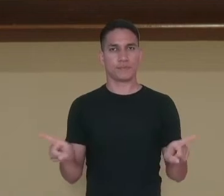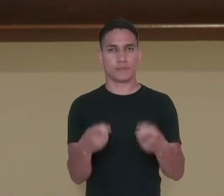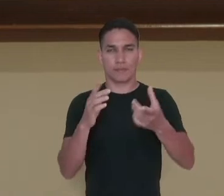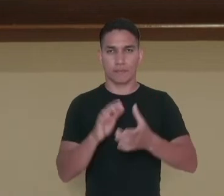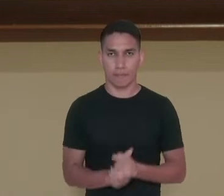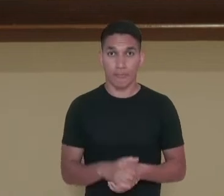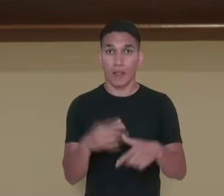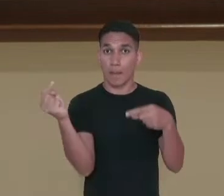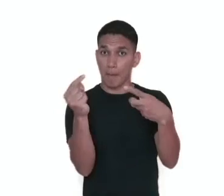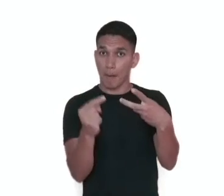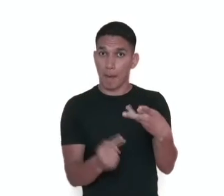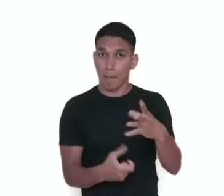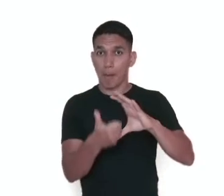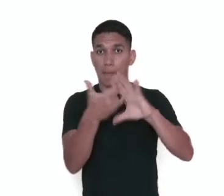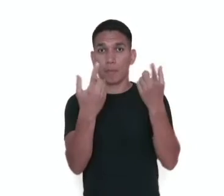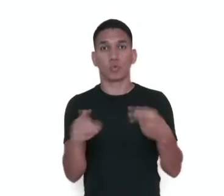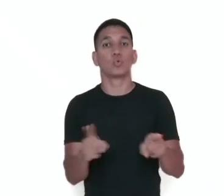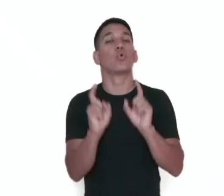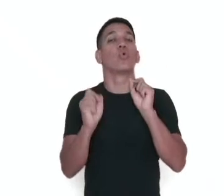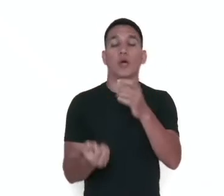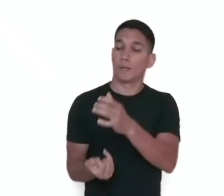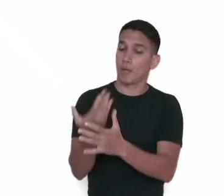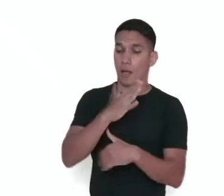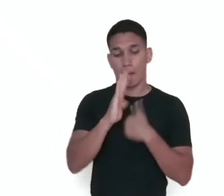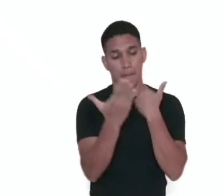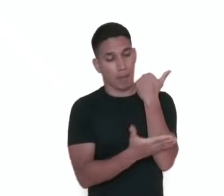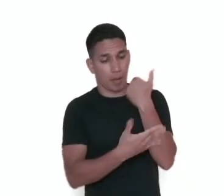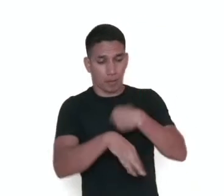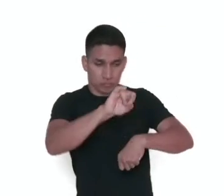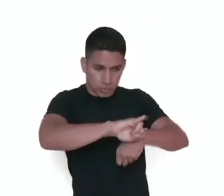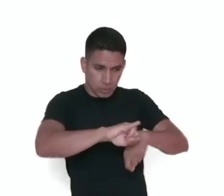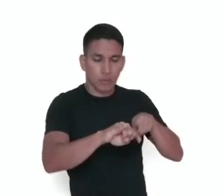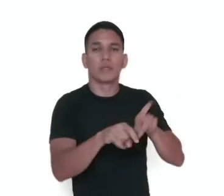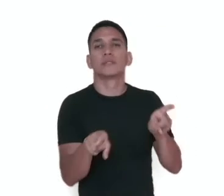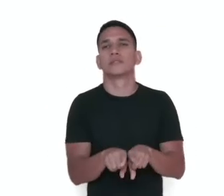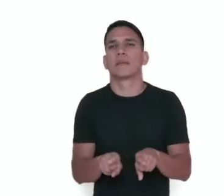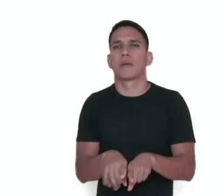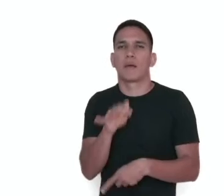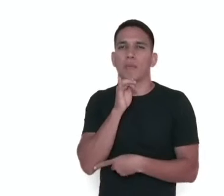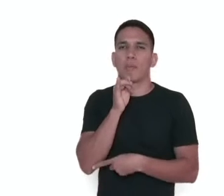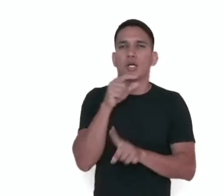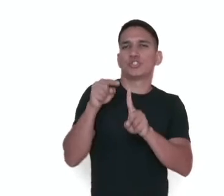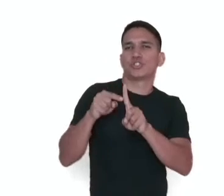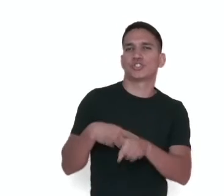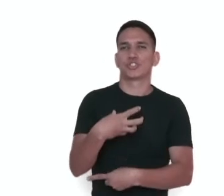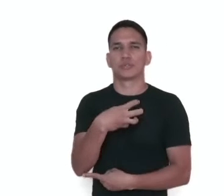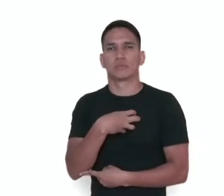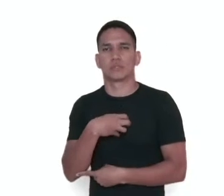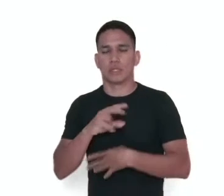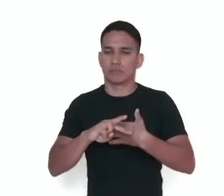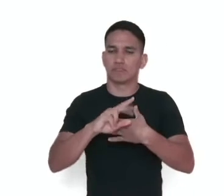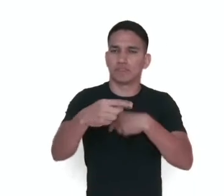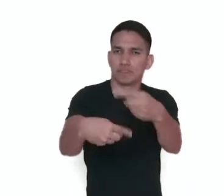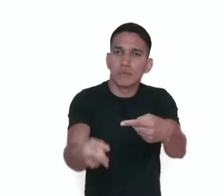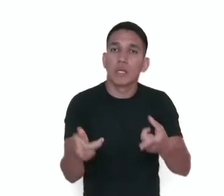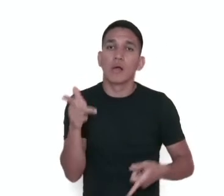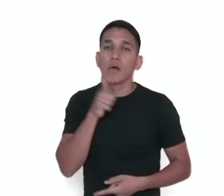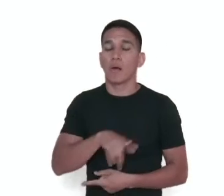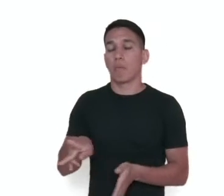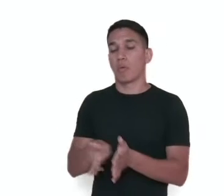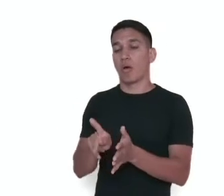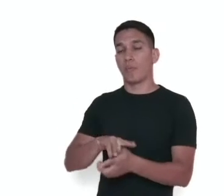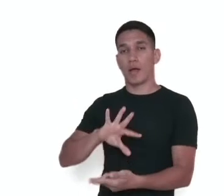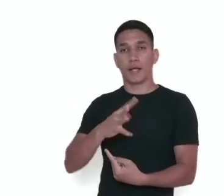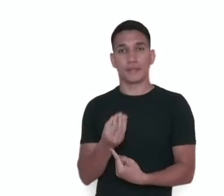Aspectos musicais, construção dos instrumentos, aspectos técnicos e musicais, timbres, estilos e tendências artísticas, os materiais